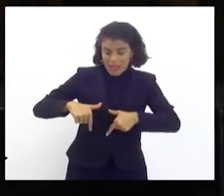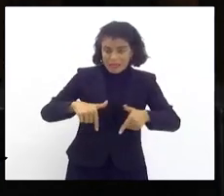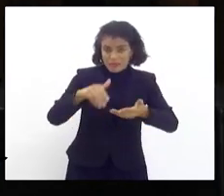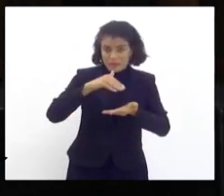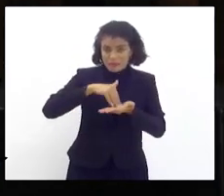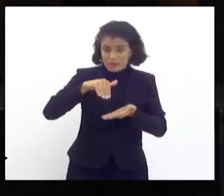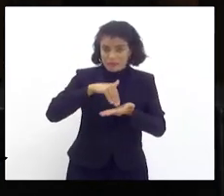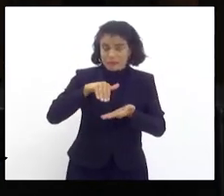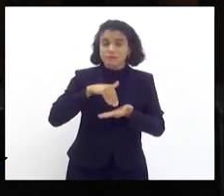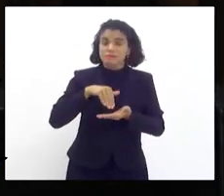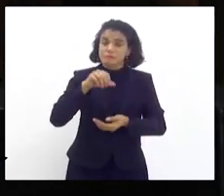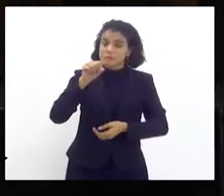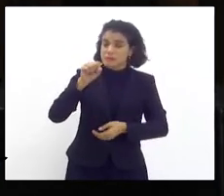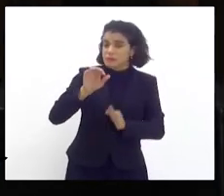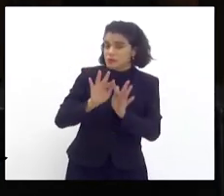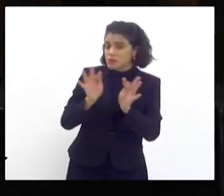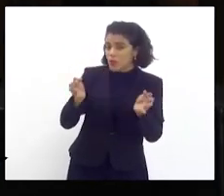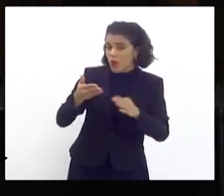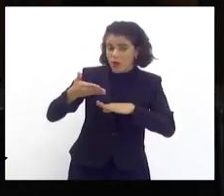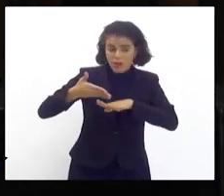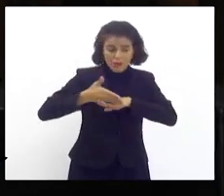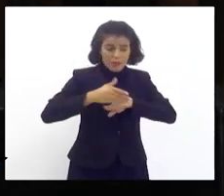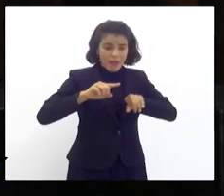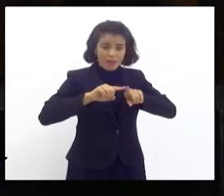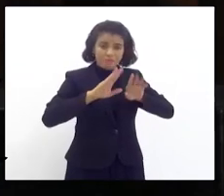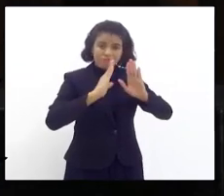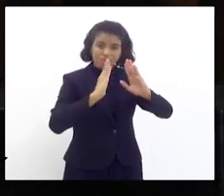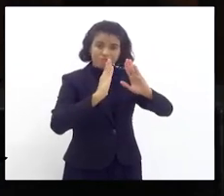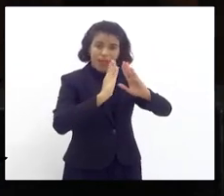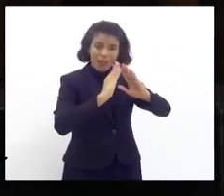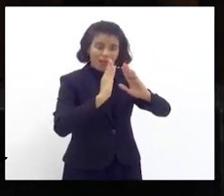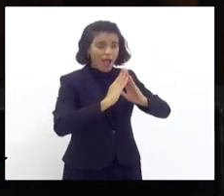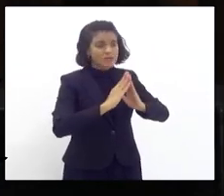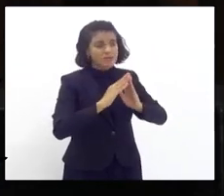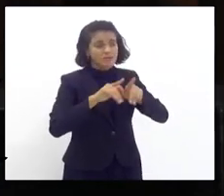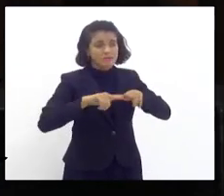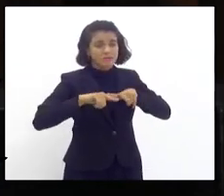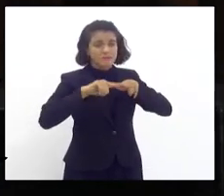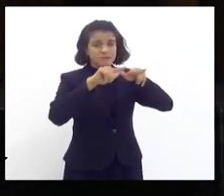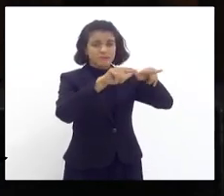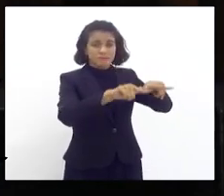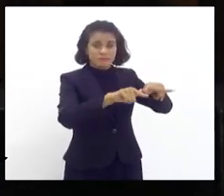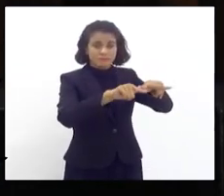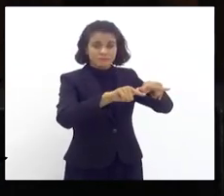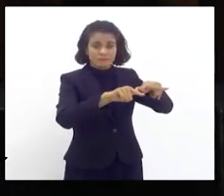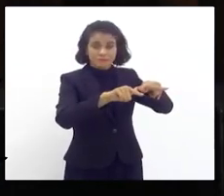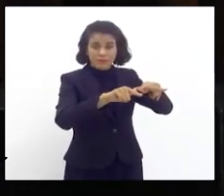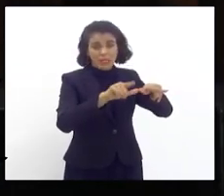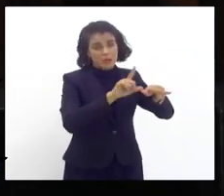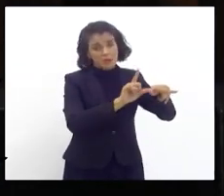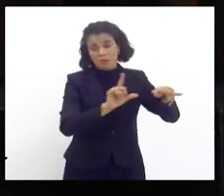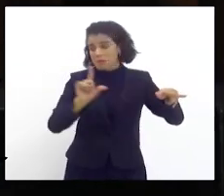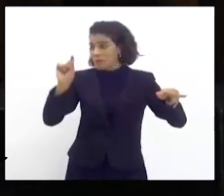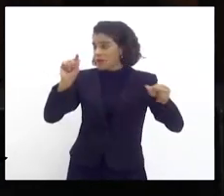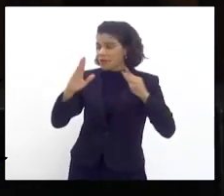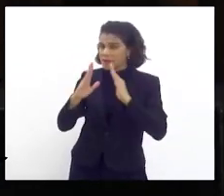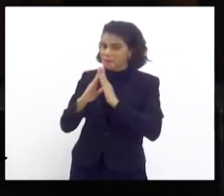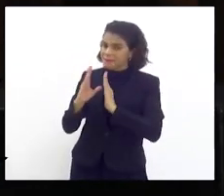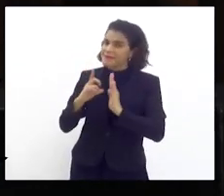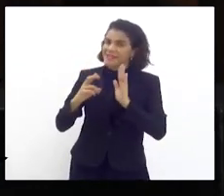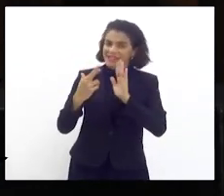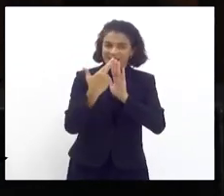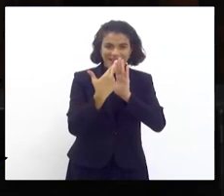secretaria seria simplesmente ir na propriedade, intimar o proprietário e ir para casa. Existem